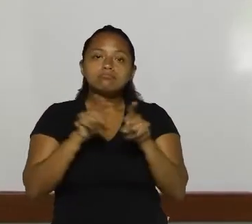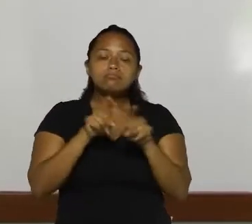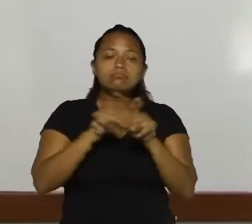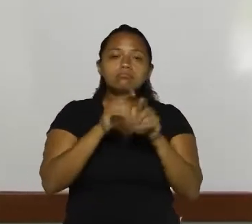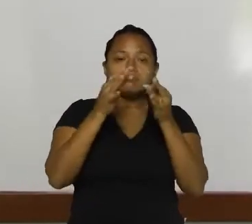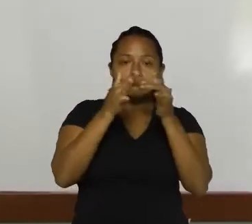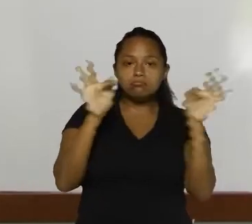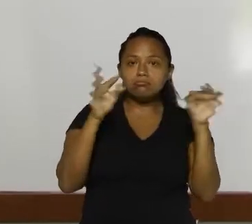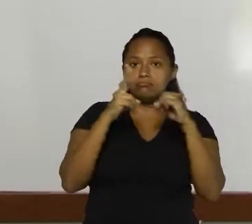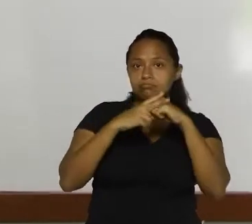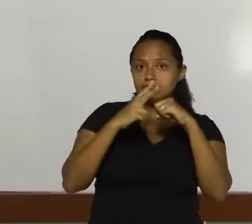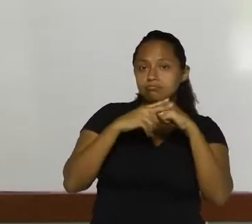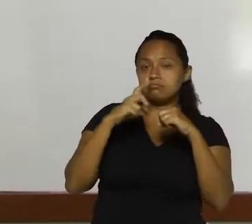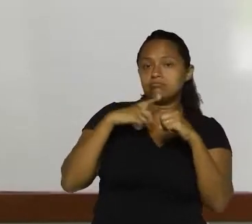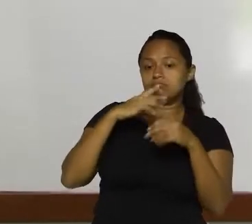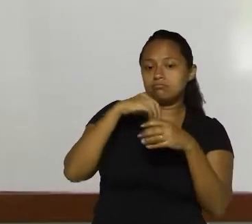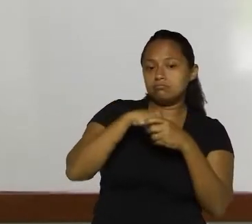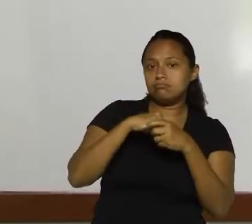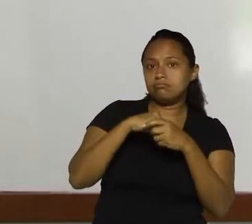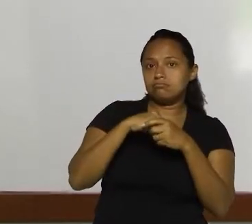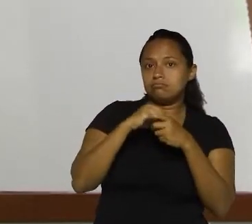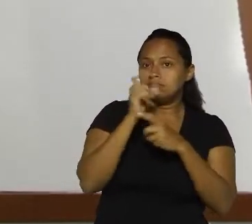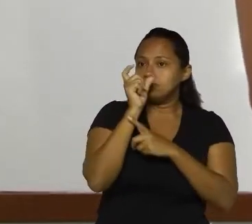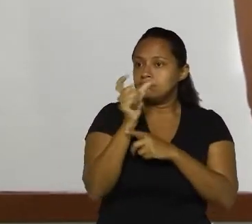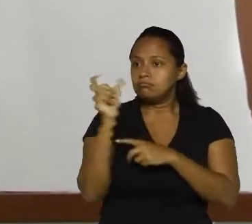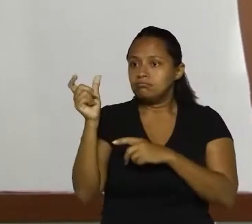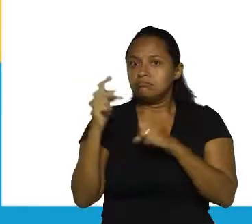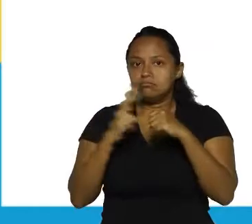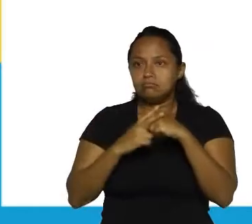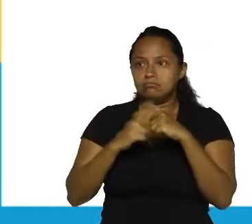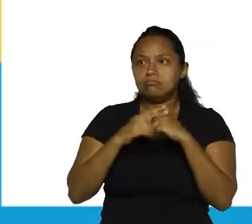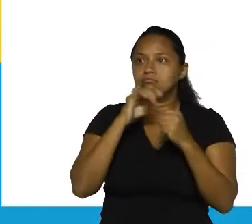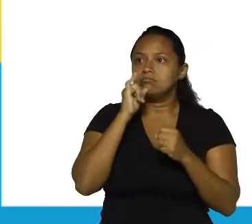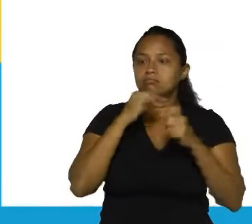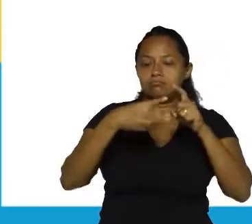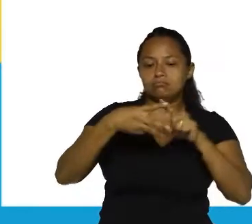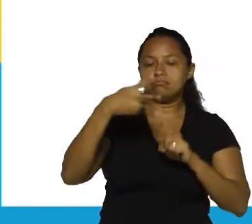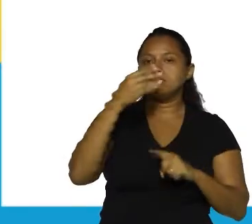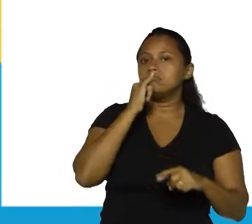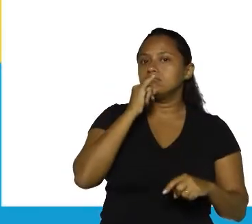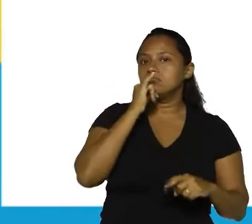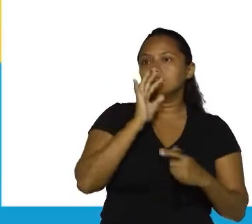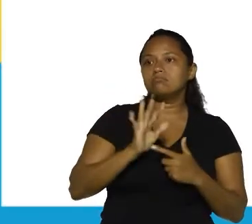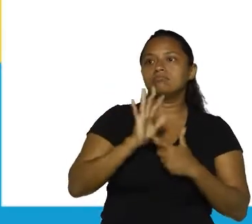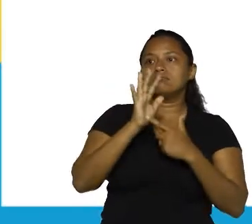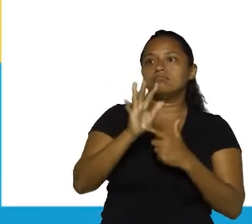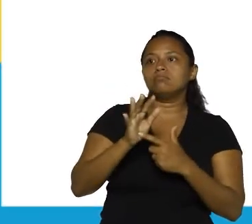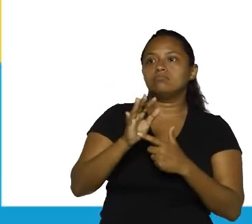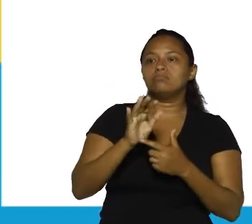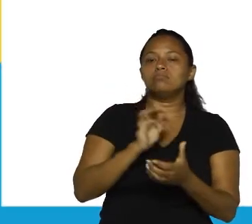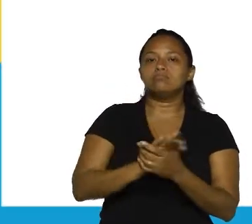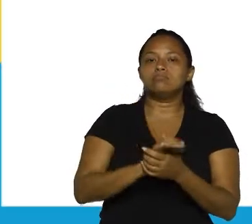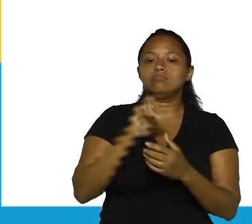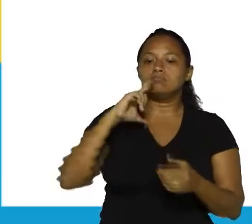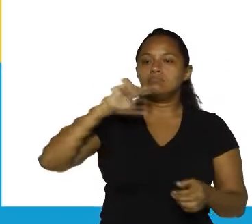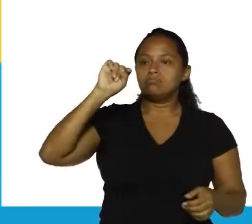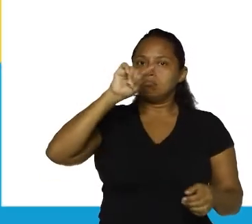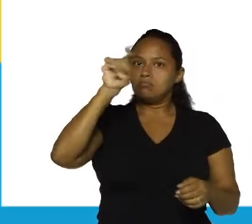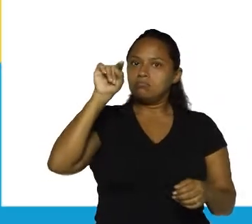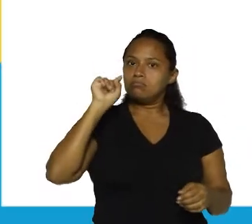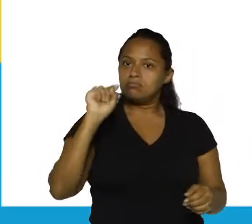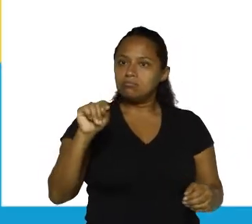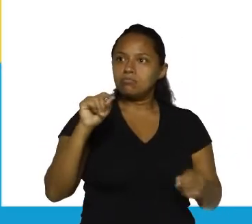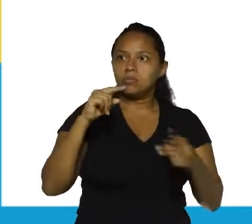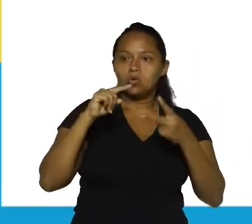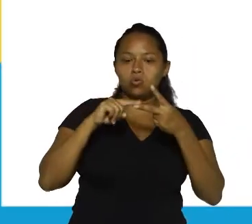são aquelas que têm verbos. Então, aqui nós temos três exemplos, né? O primeiro finalizado com o ponto de interrogação,